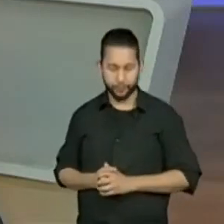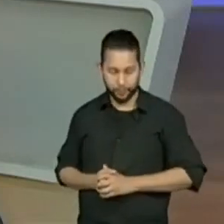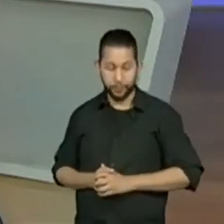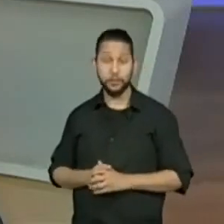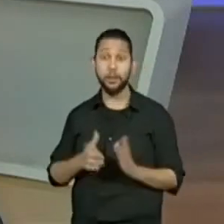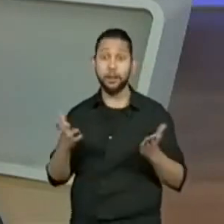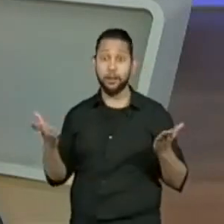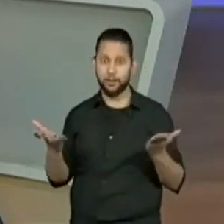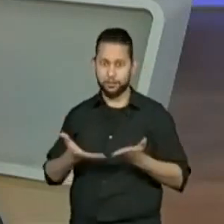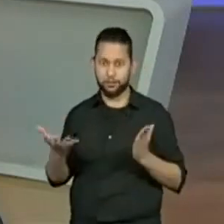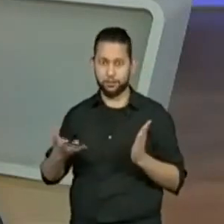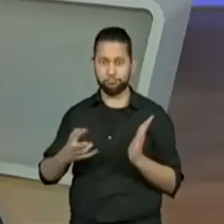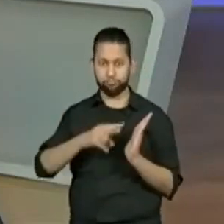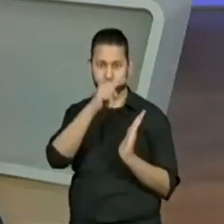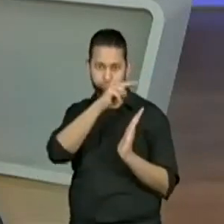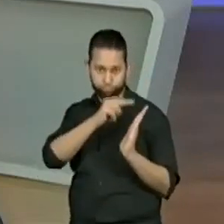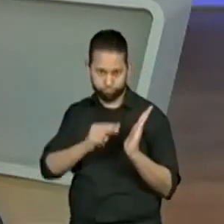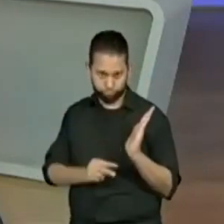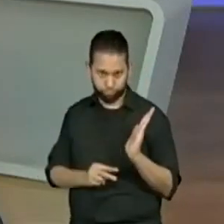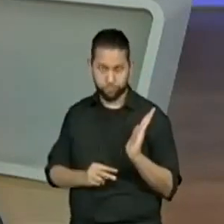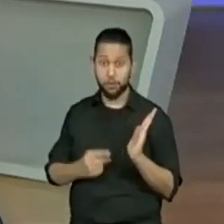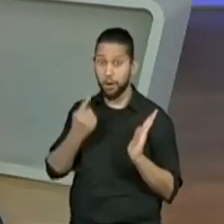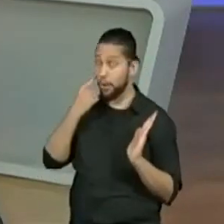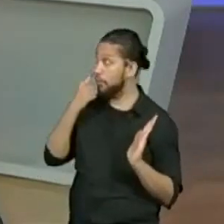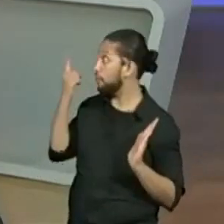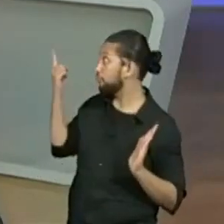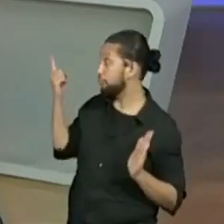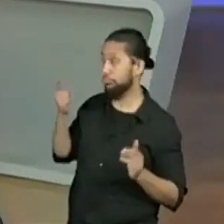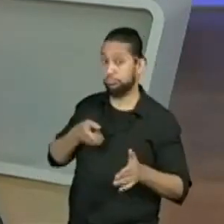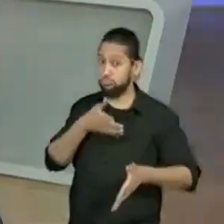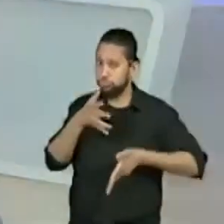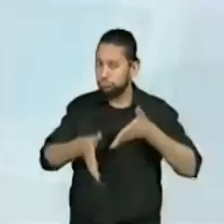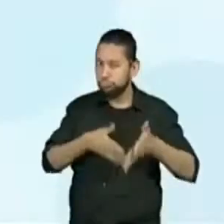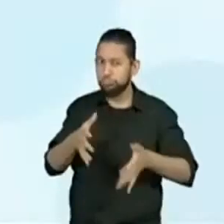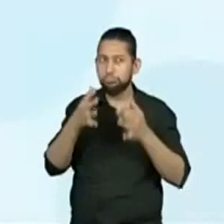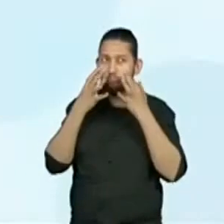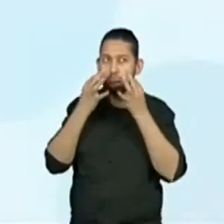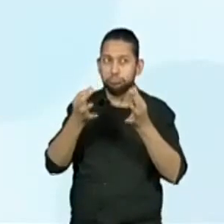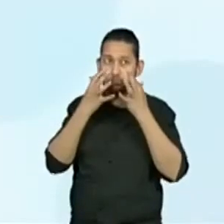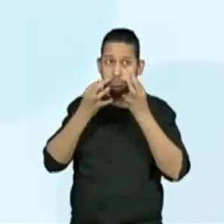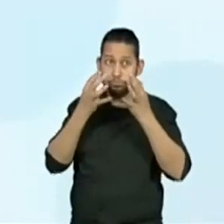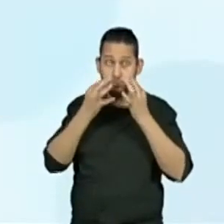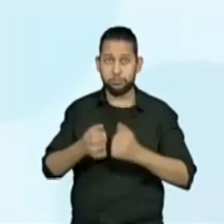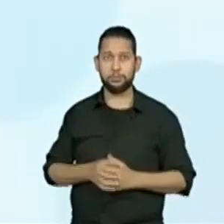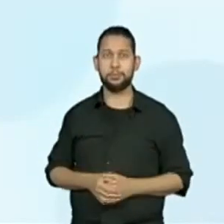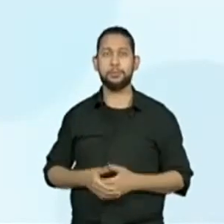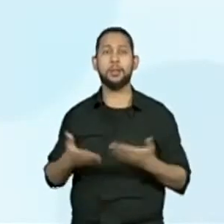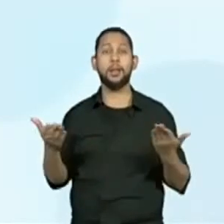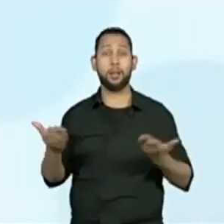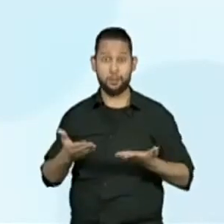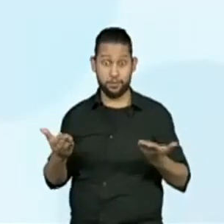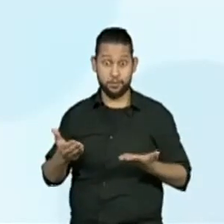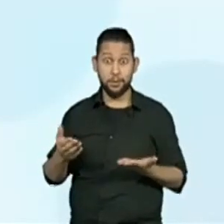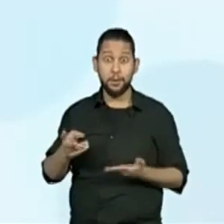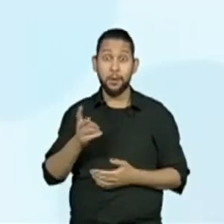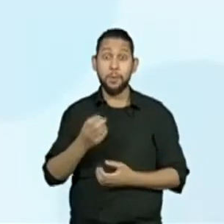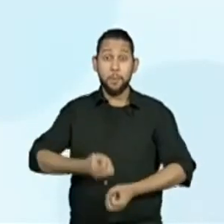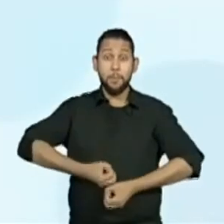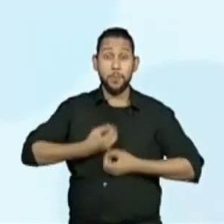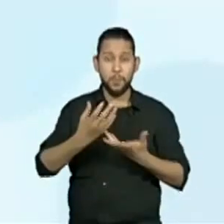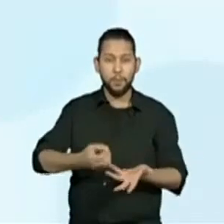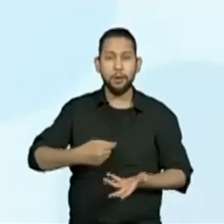Leiam comigo com muita atenção. Vamos lá. Leitura do poema Havia um menino,